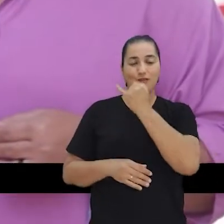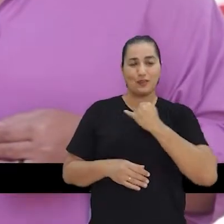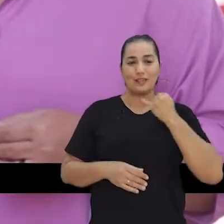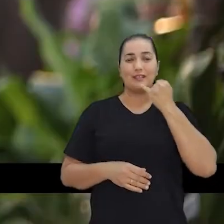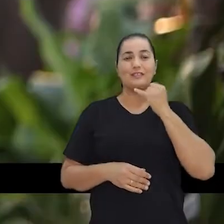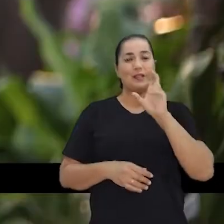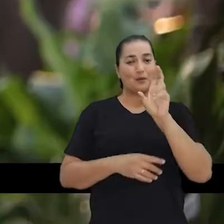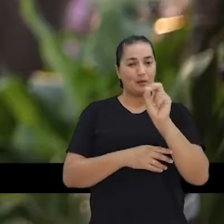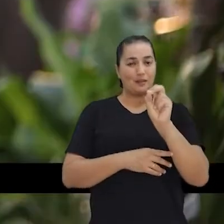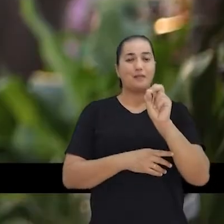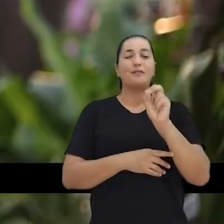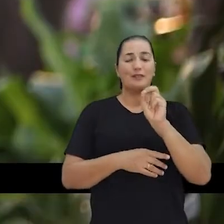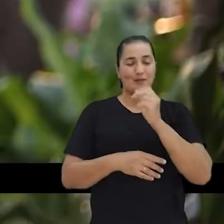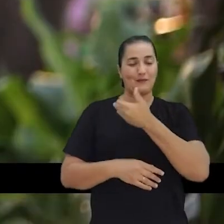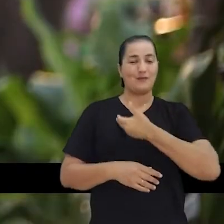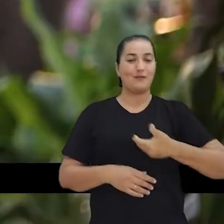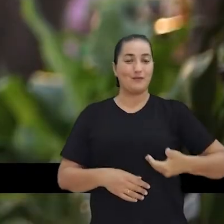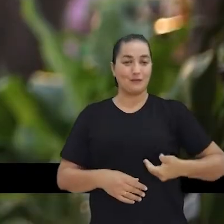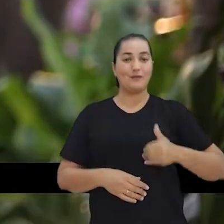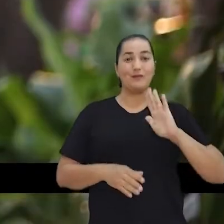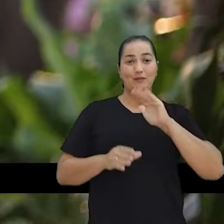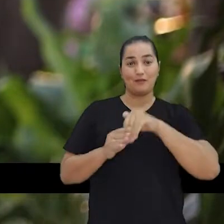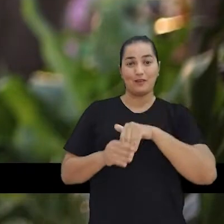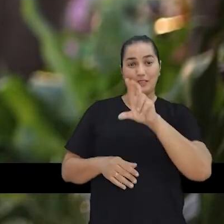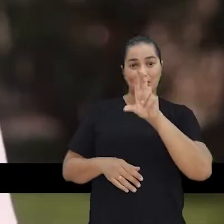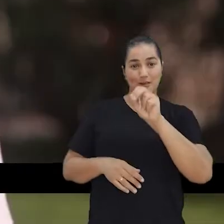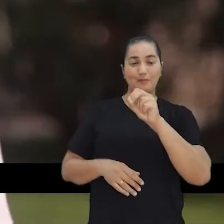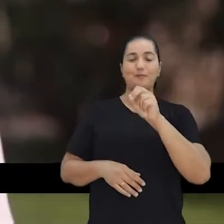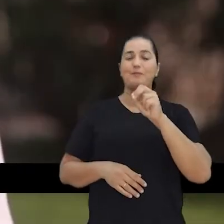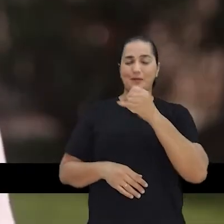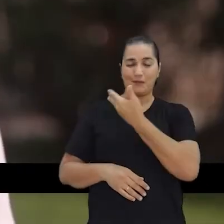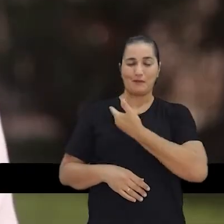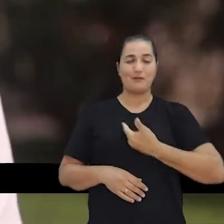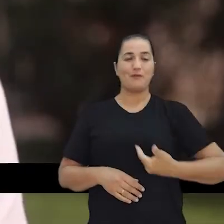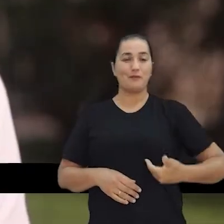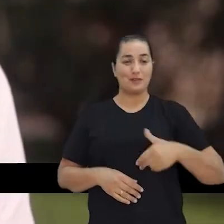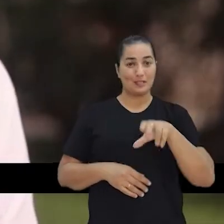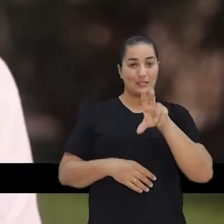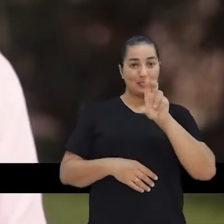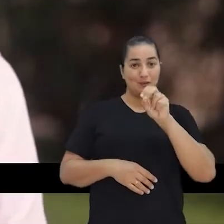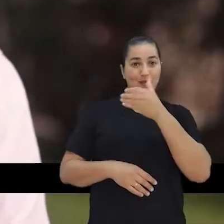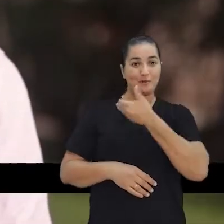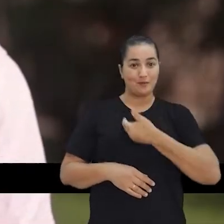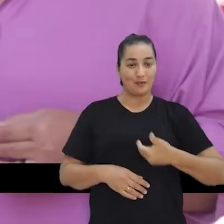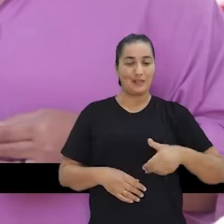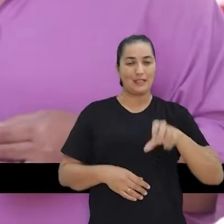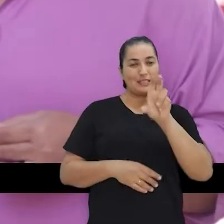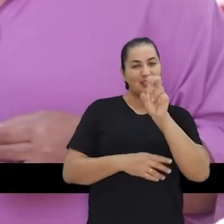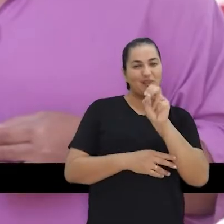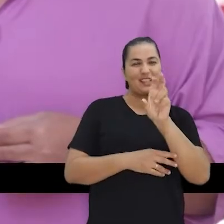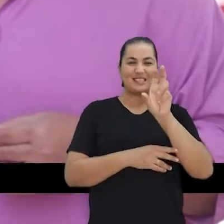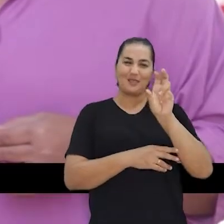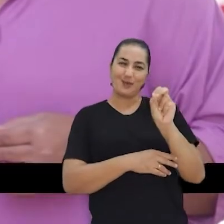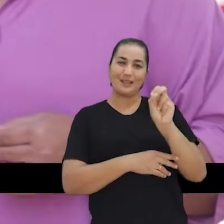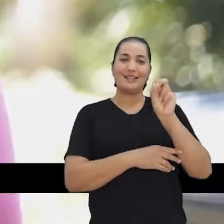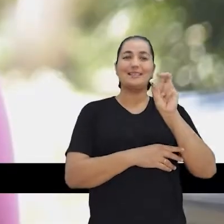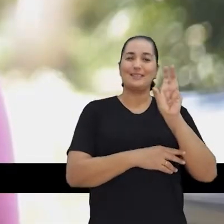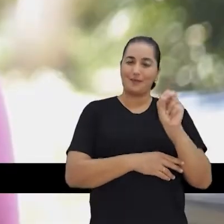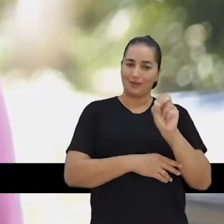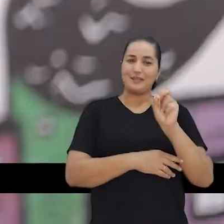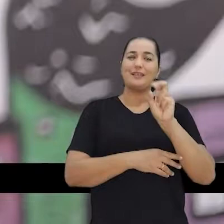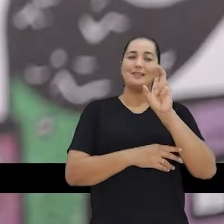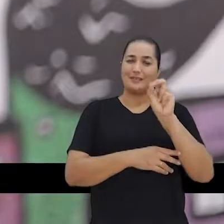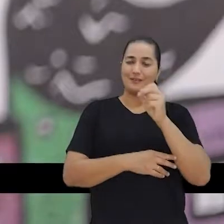voto é João Arnaldo Meu voto é João Arnaldo 50 para governador Meu voto é João Arnaldo 50 para governador 50 para governador